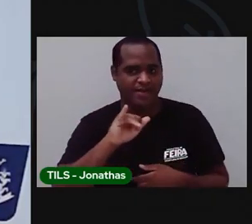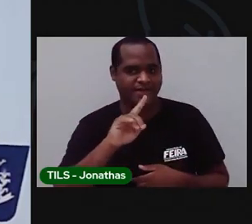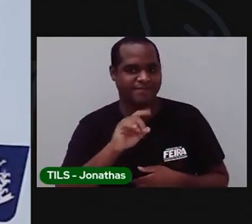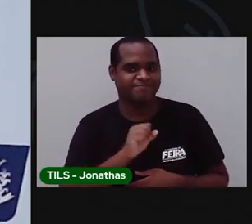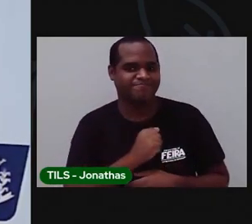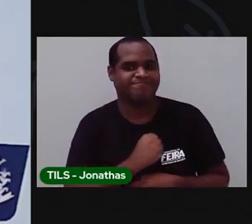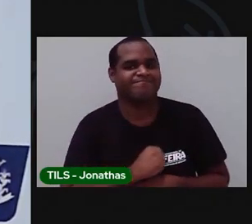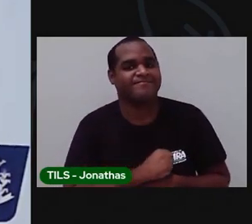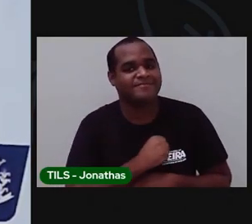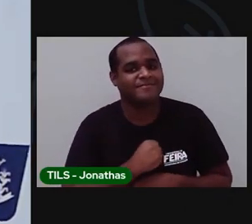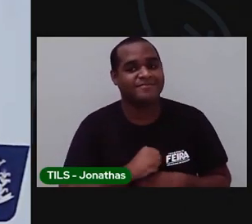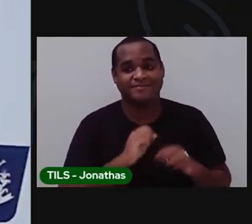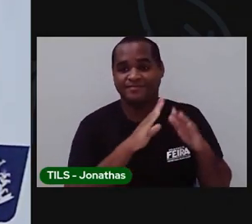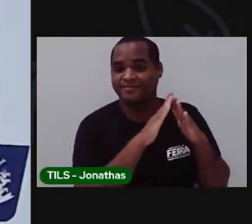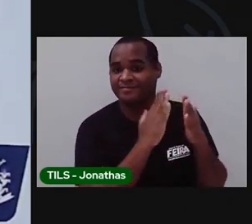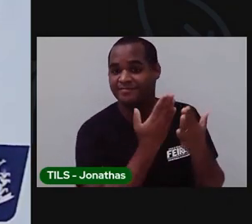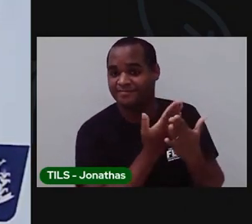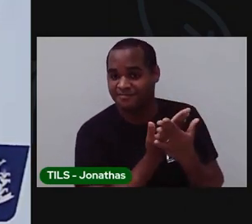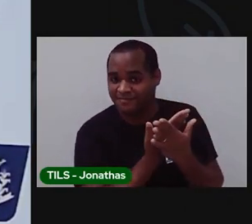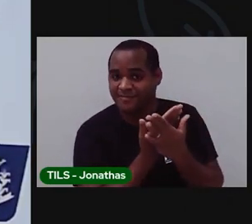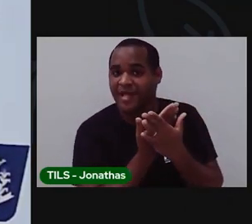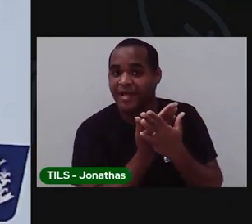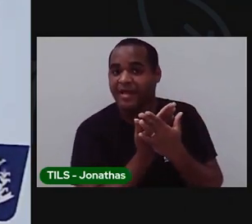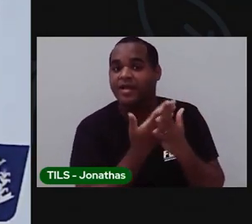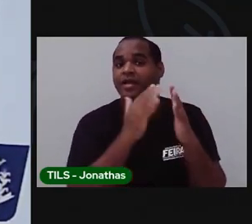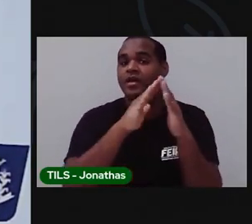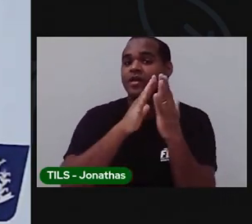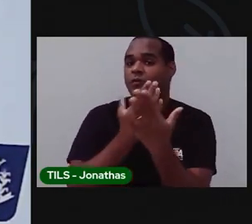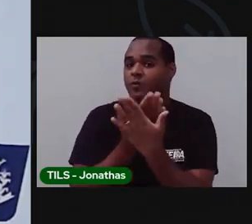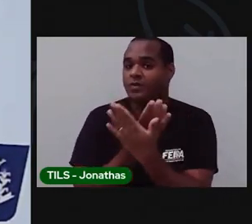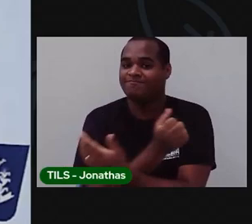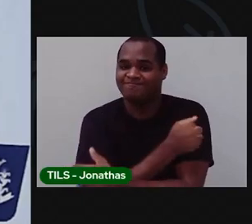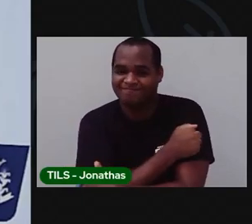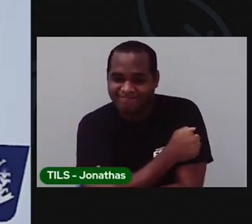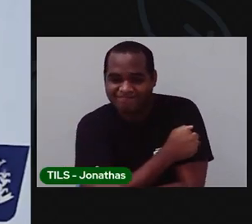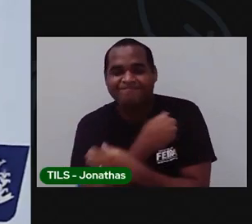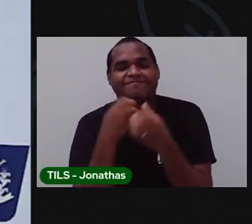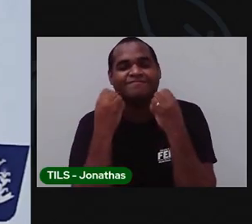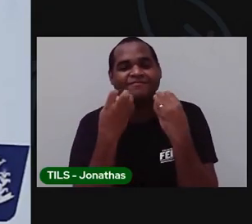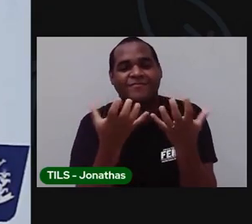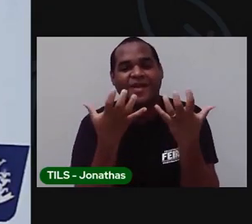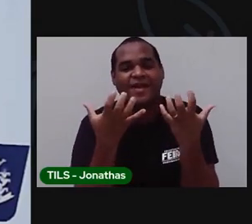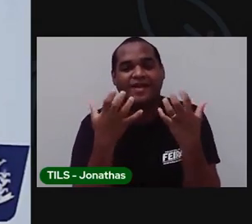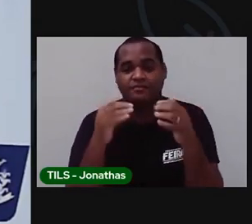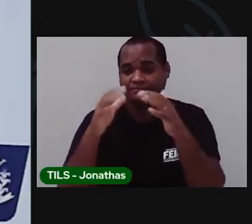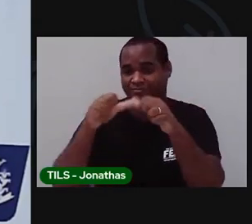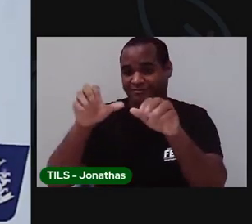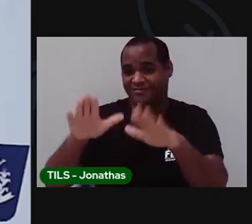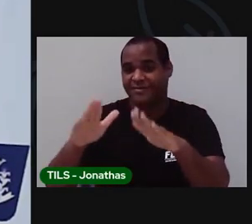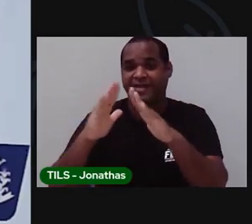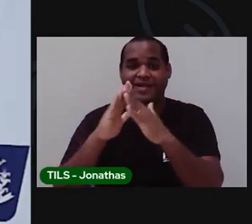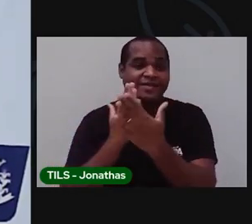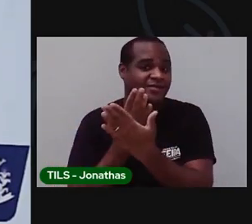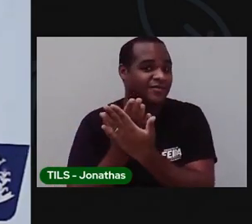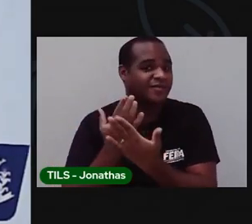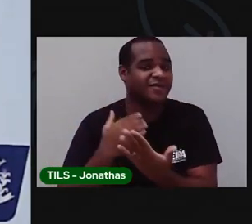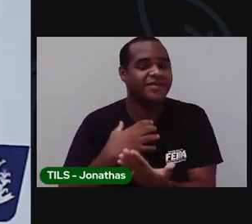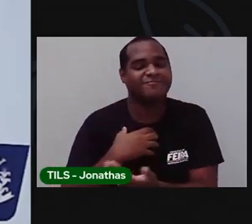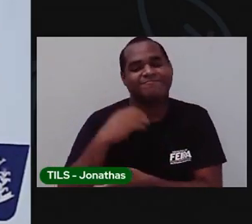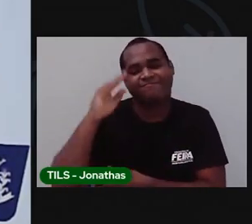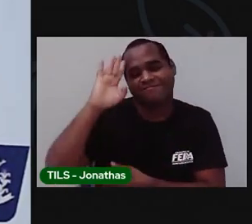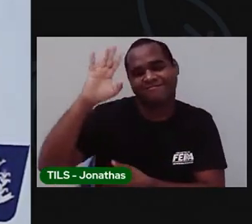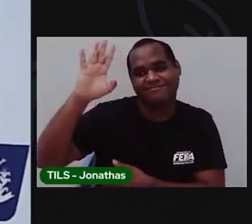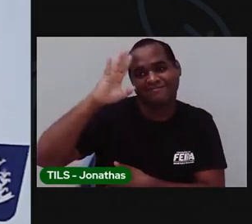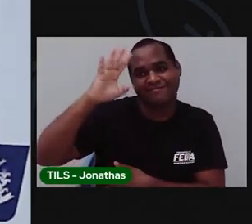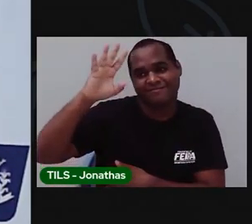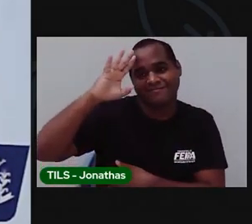saudade da escola. Eu tenho tanta saudade dos meus alunos. Eu queria tanto estar na escola. Que tem vezes que eu fico sonhando